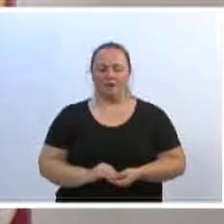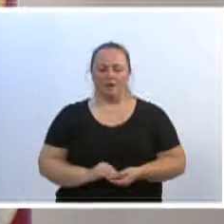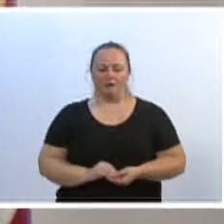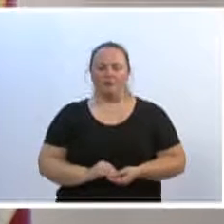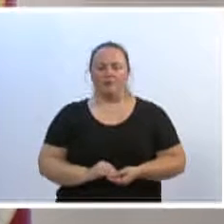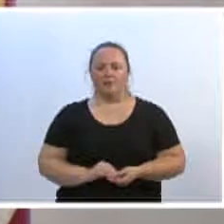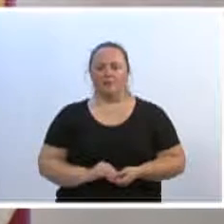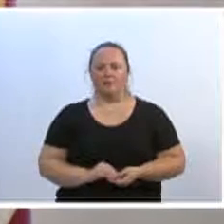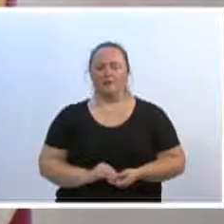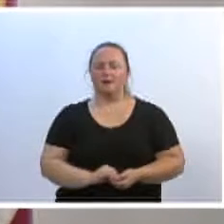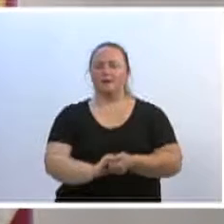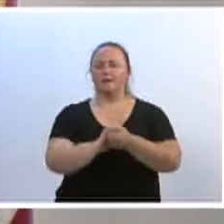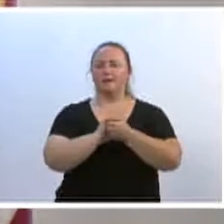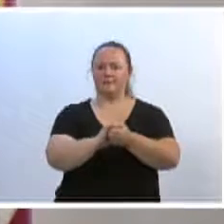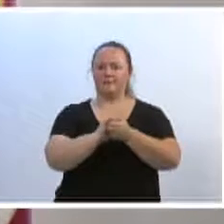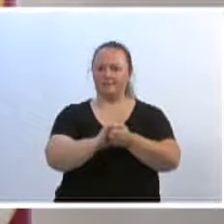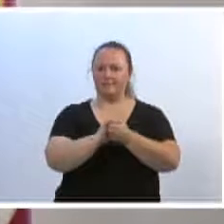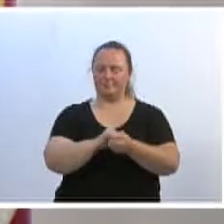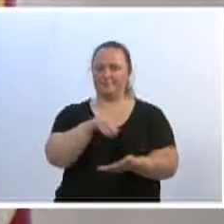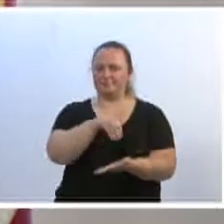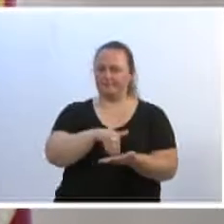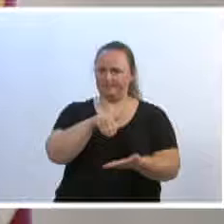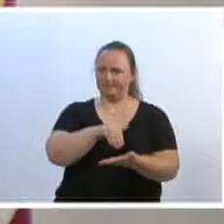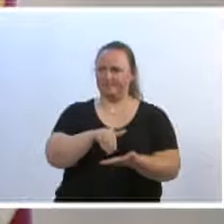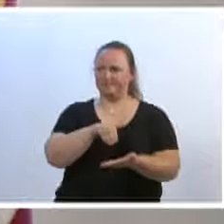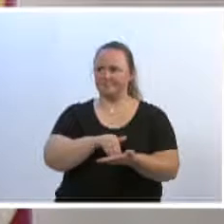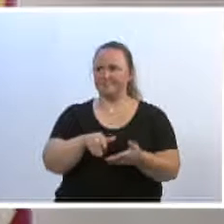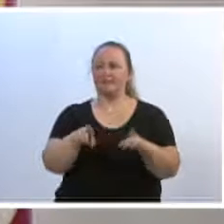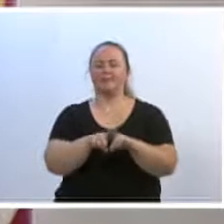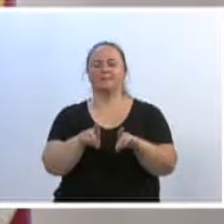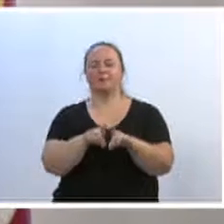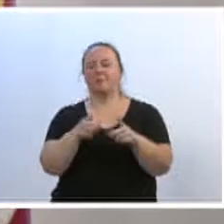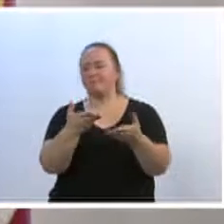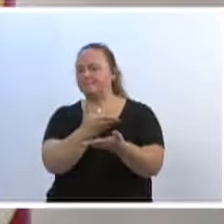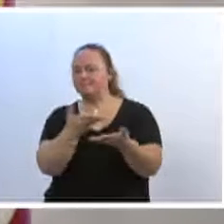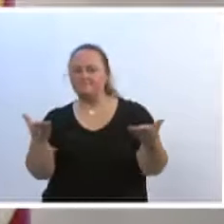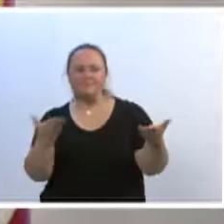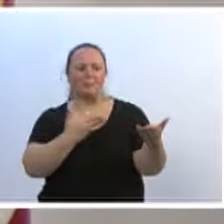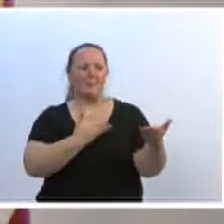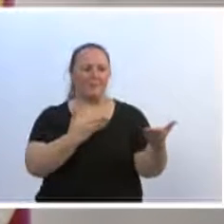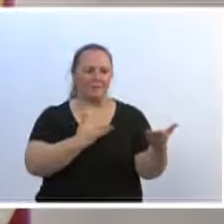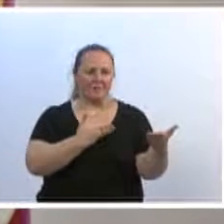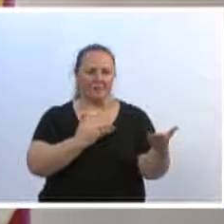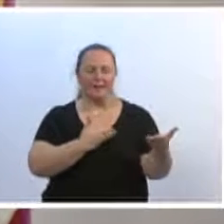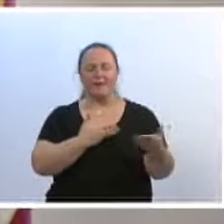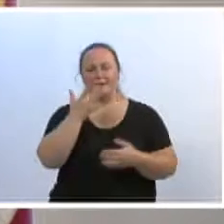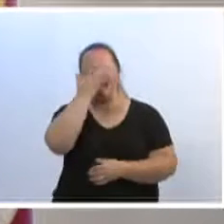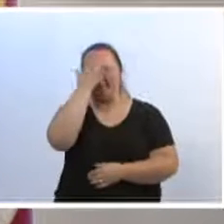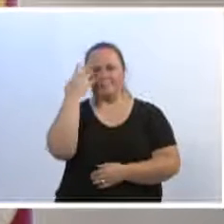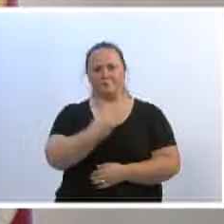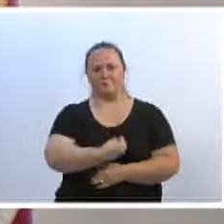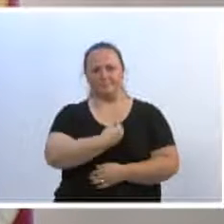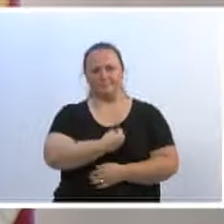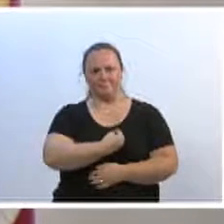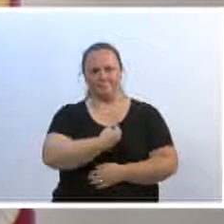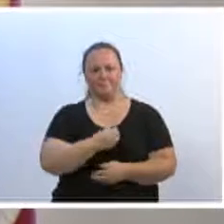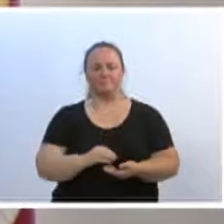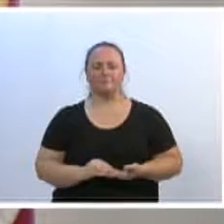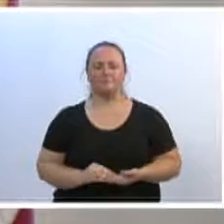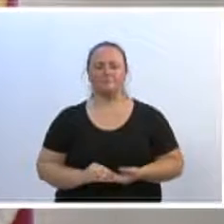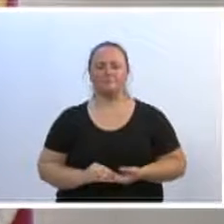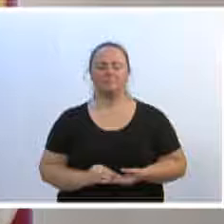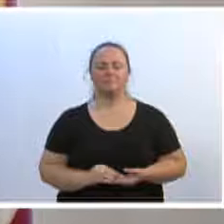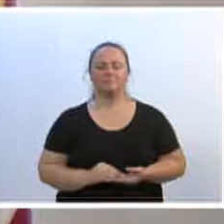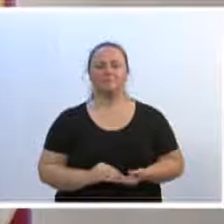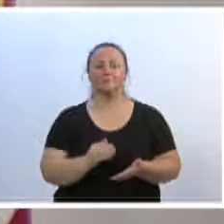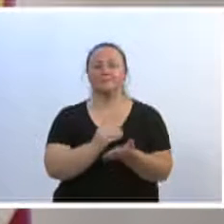Cumprimentando o primeiro secretário dessa casa, vereador Zeca Bombeiro, cumprimentos os demais colegas vereadores, as pessoas aqui presentes e a todos que nos assistem. Quero começar